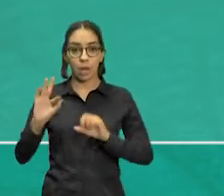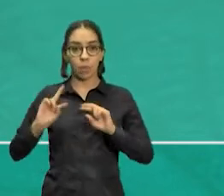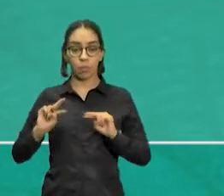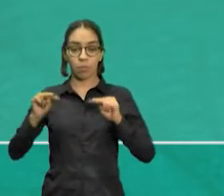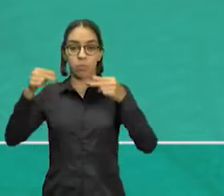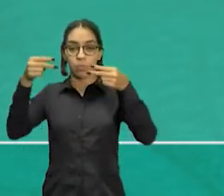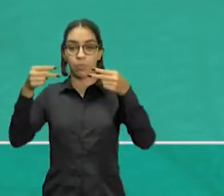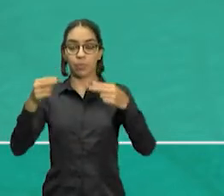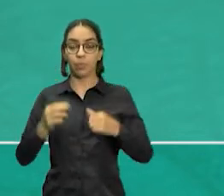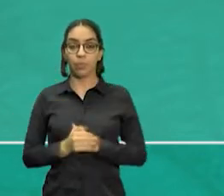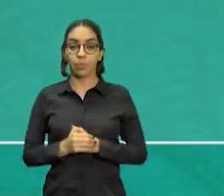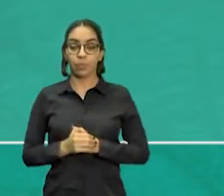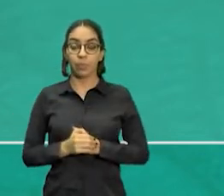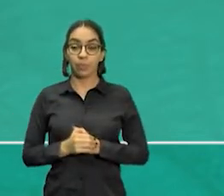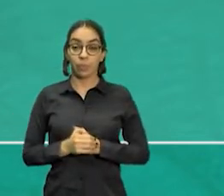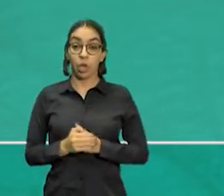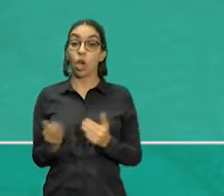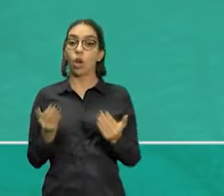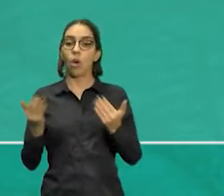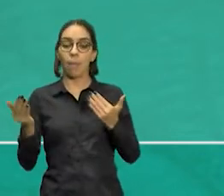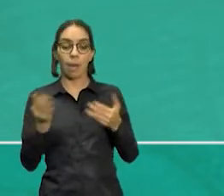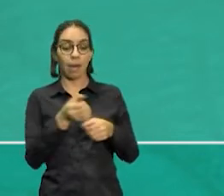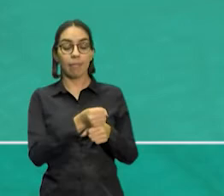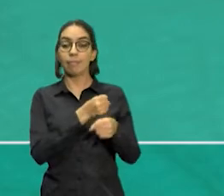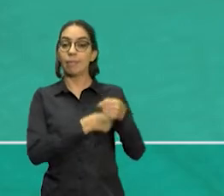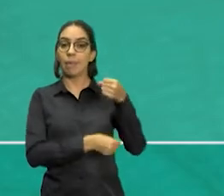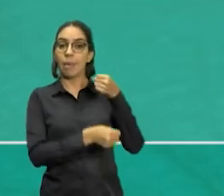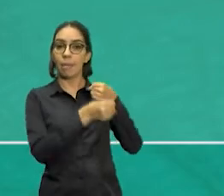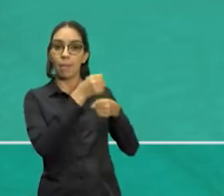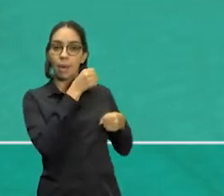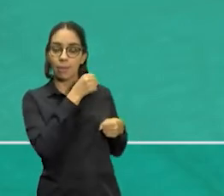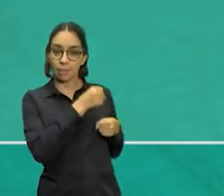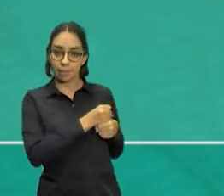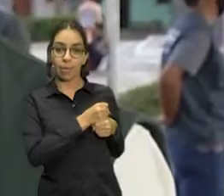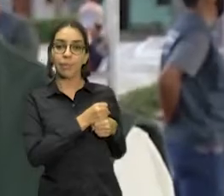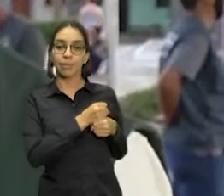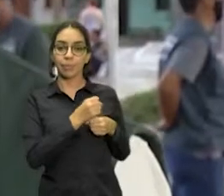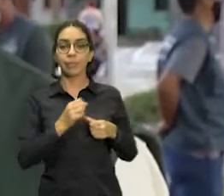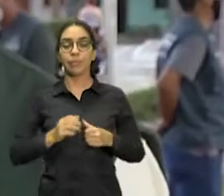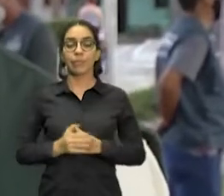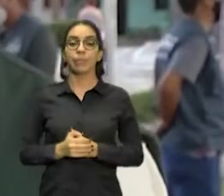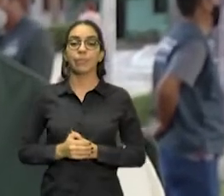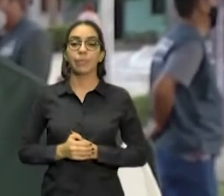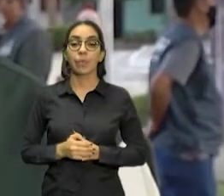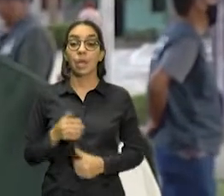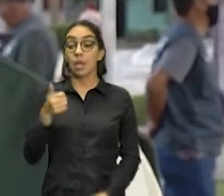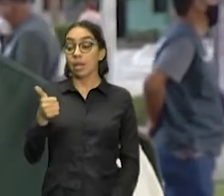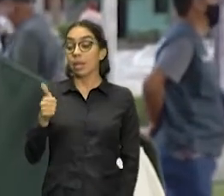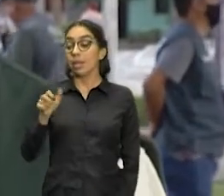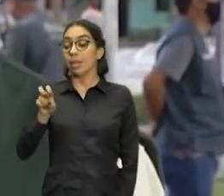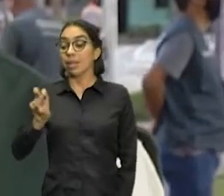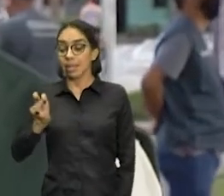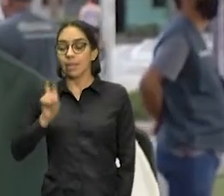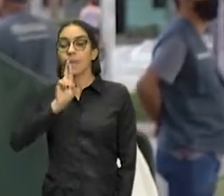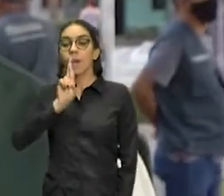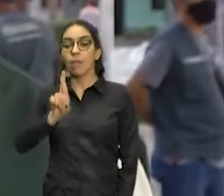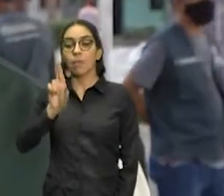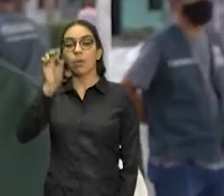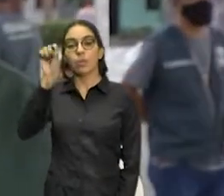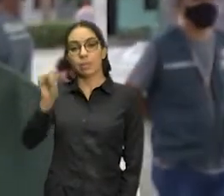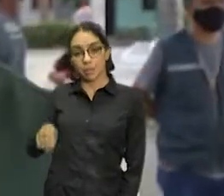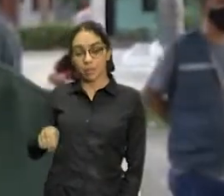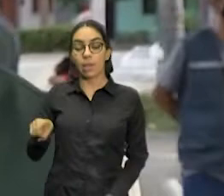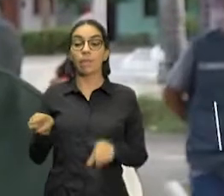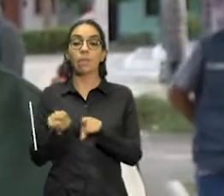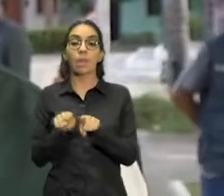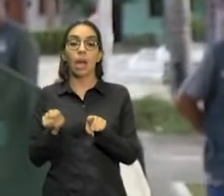Taxas superiores às observadas no mesmo período do ano passado. 15 casos confirmados, 9 deles também na Regional